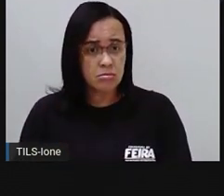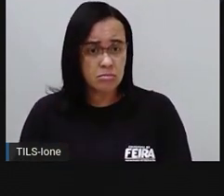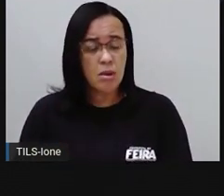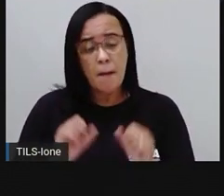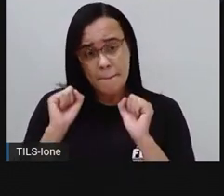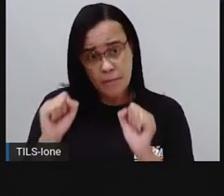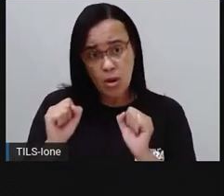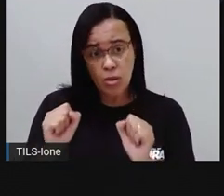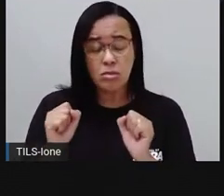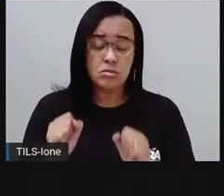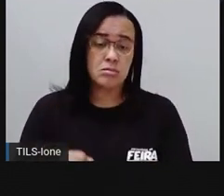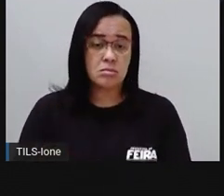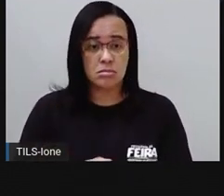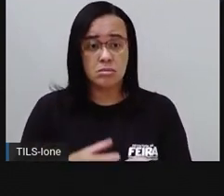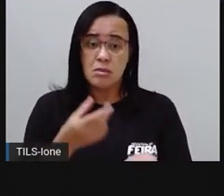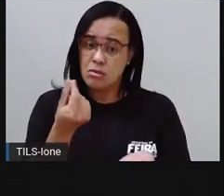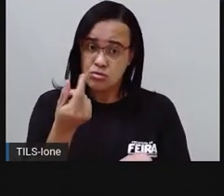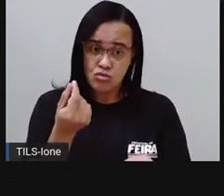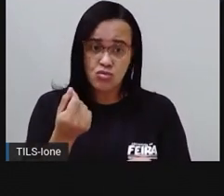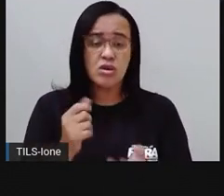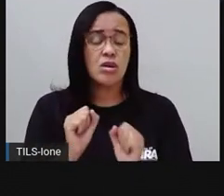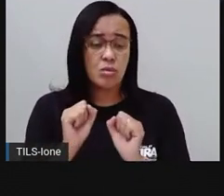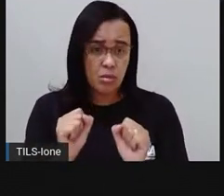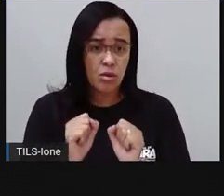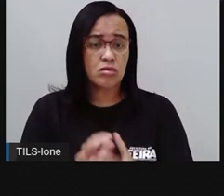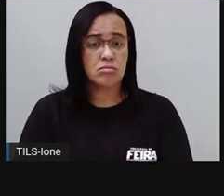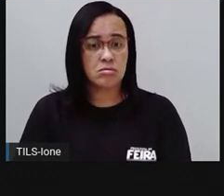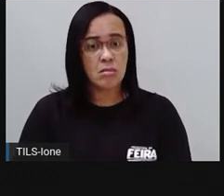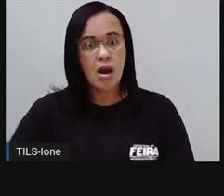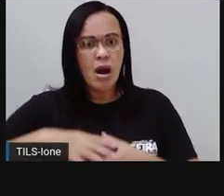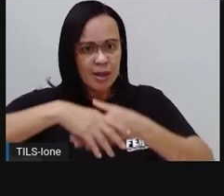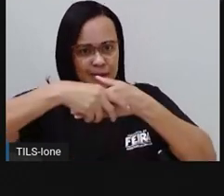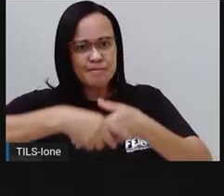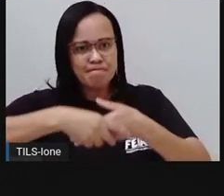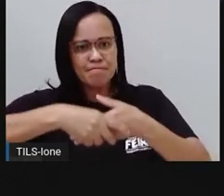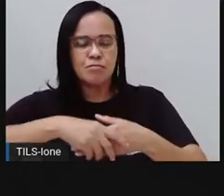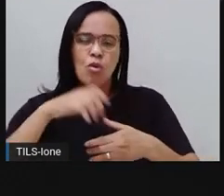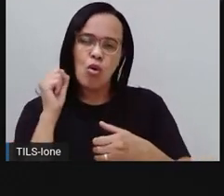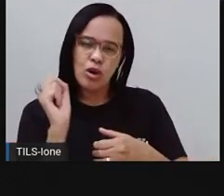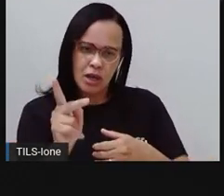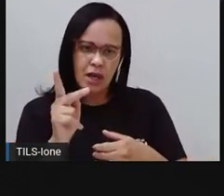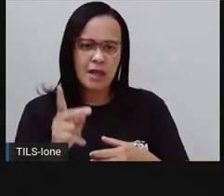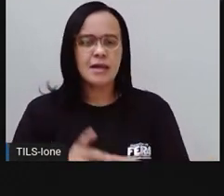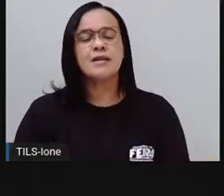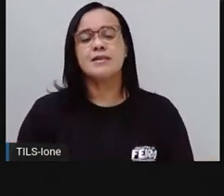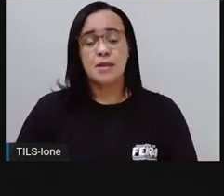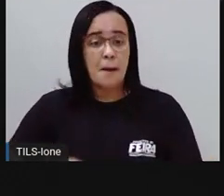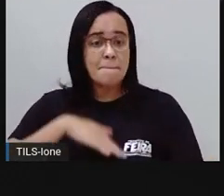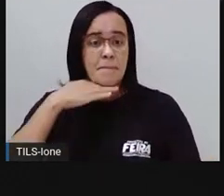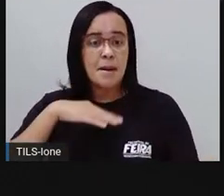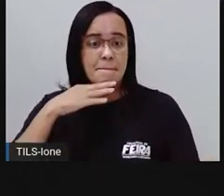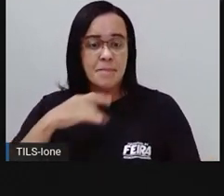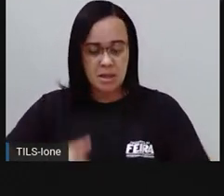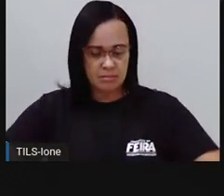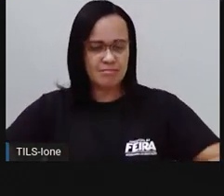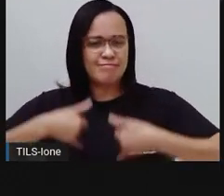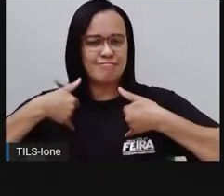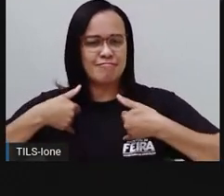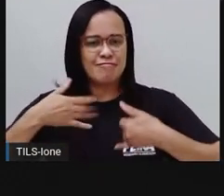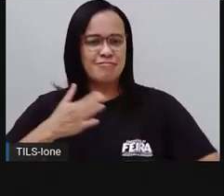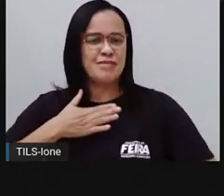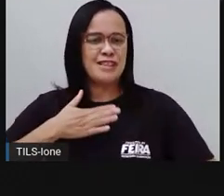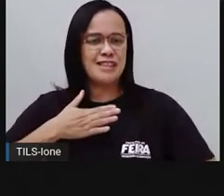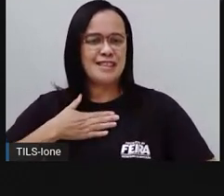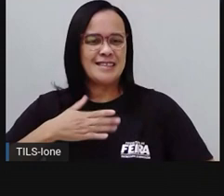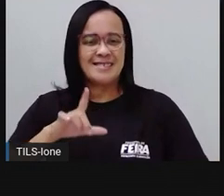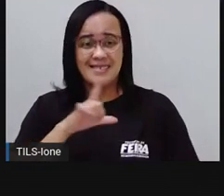tenho para perfazer os seis centavos. Negócio fechado. Desta vez, minha mãe vai se orgulhar de mim, disse o Duende.